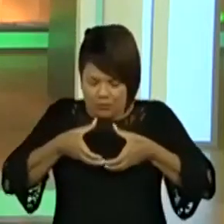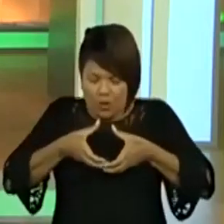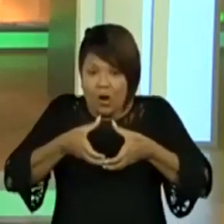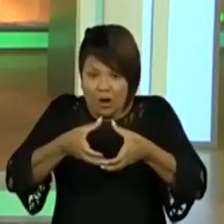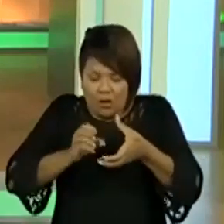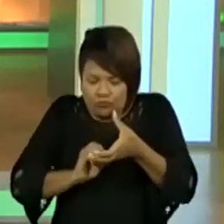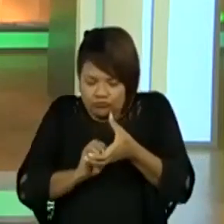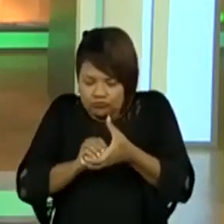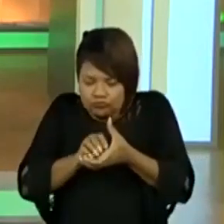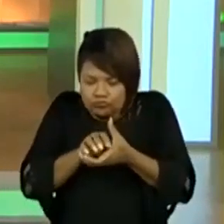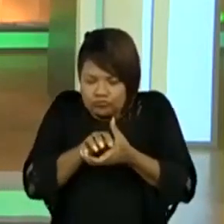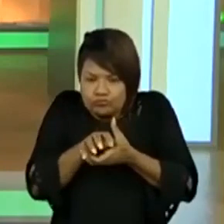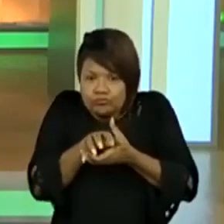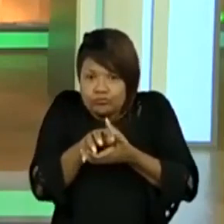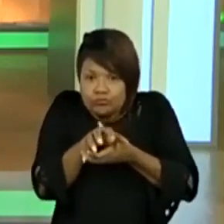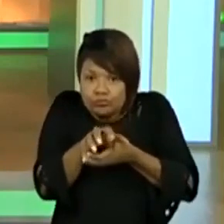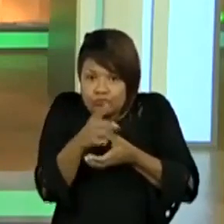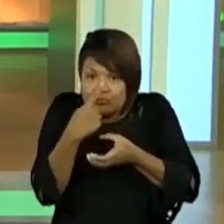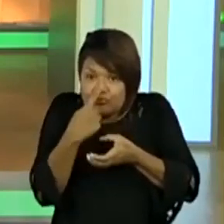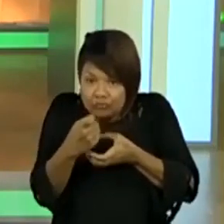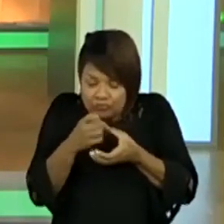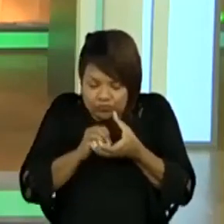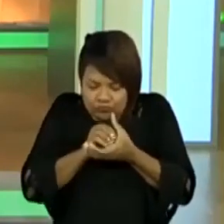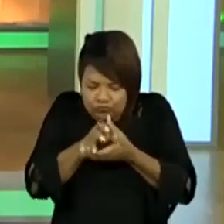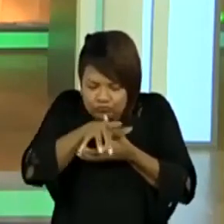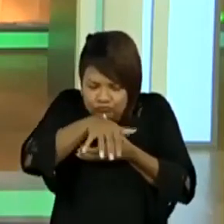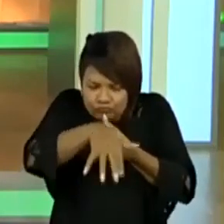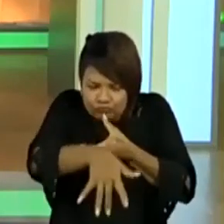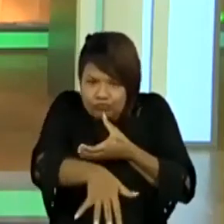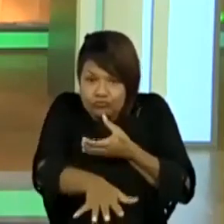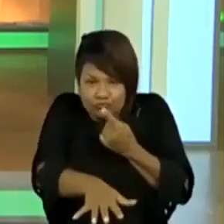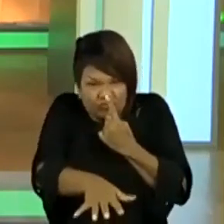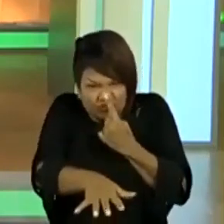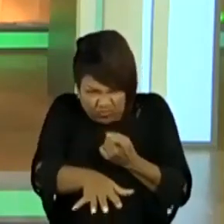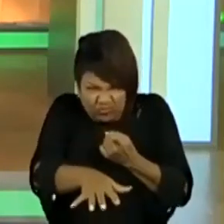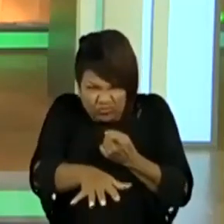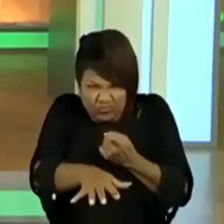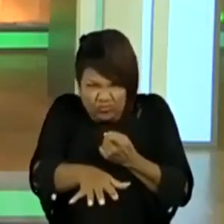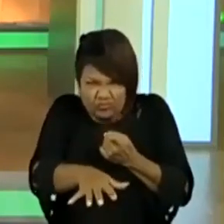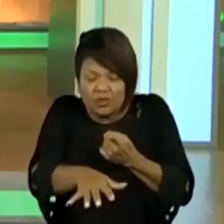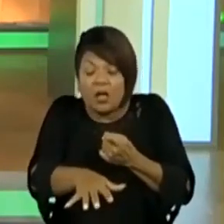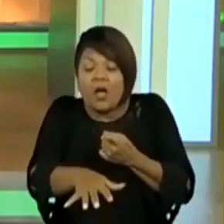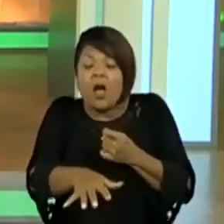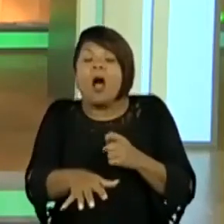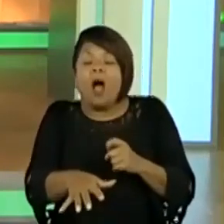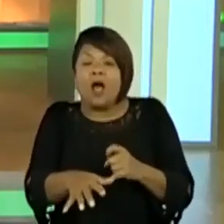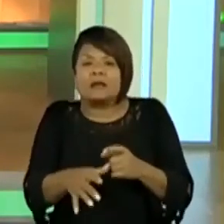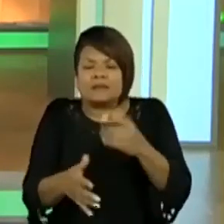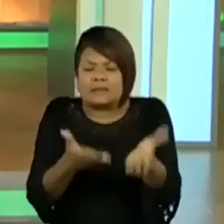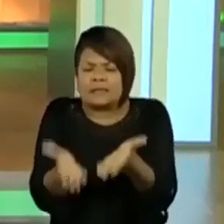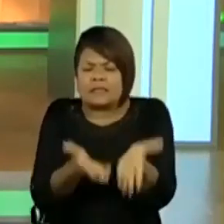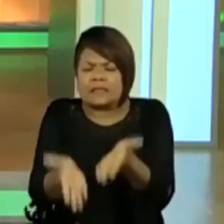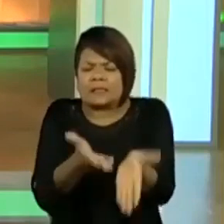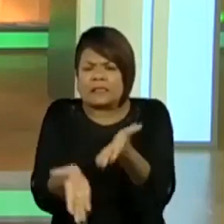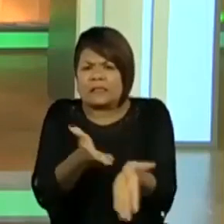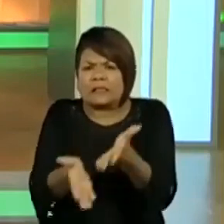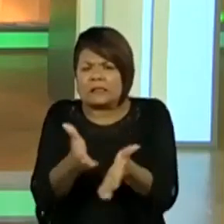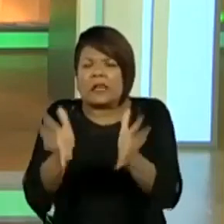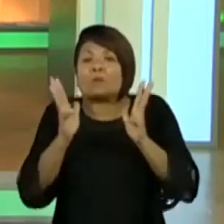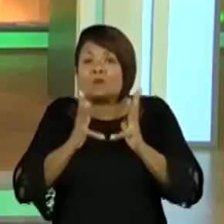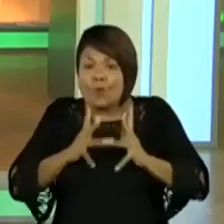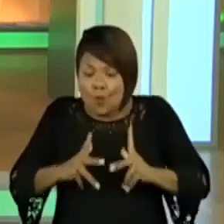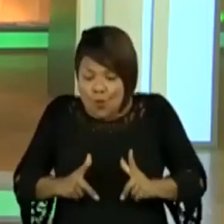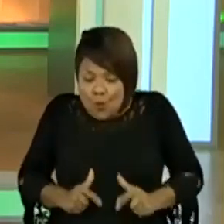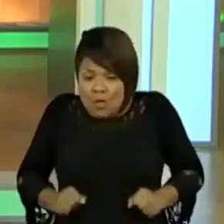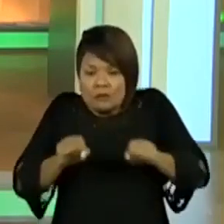como também dá o acesso à água, ao tratamento de água. E o grande problema de grandes centros urbanos é exatamente a falta